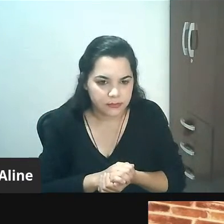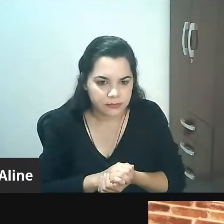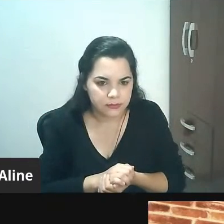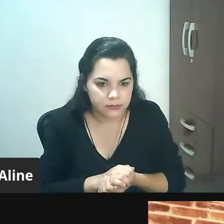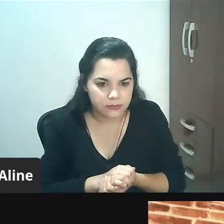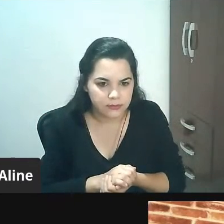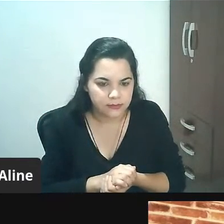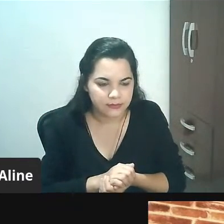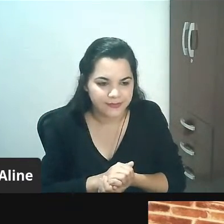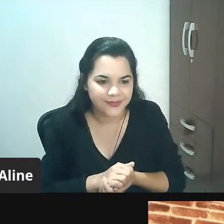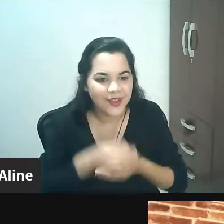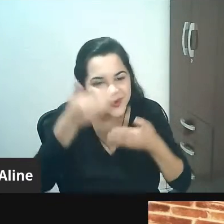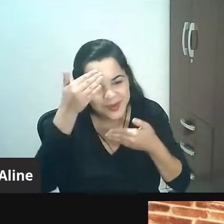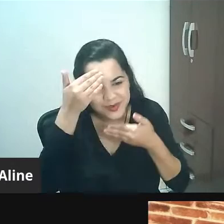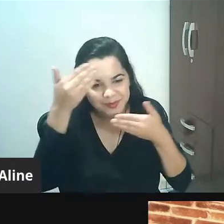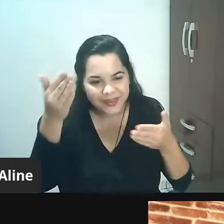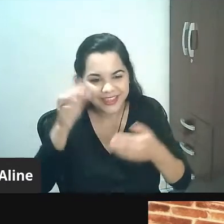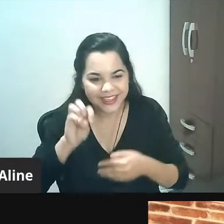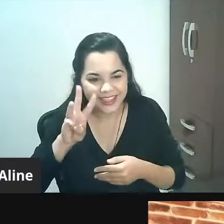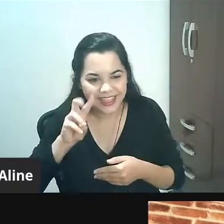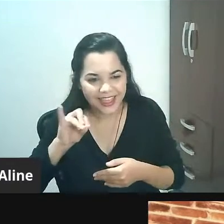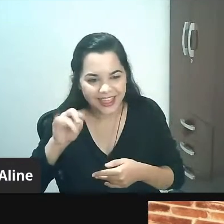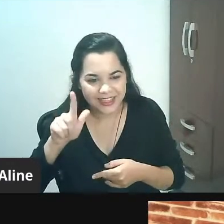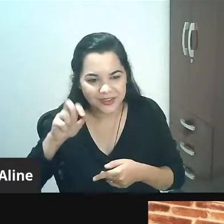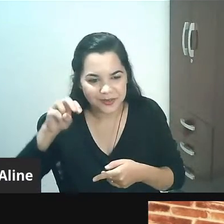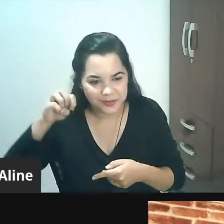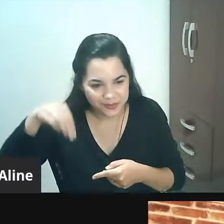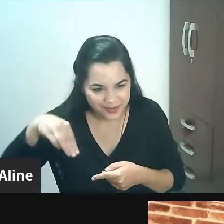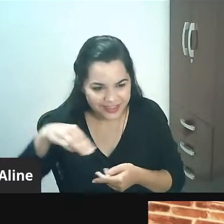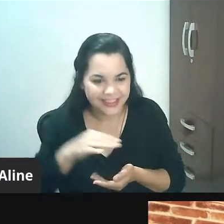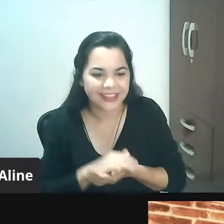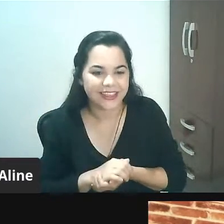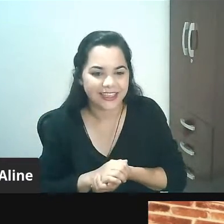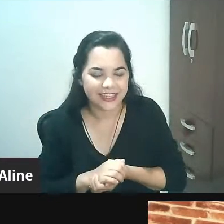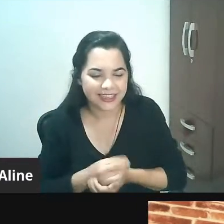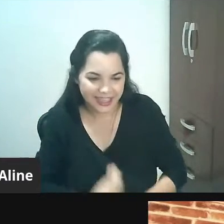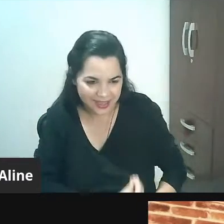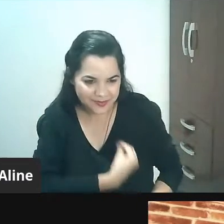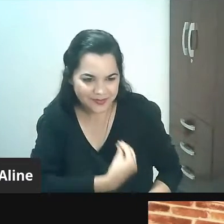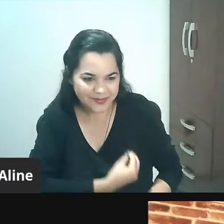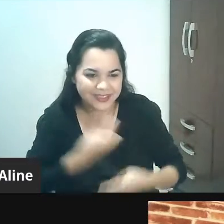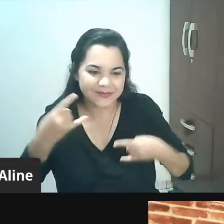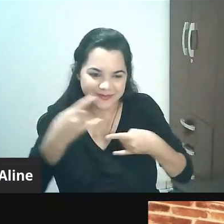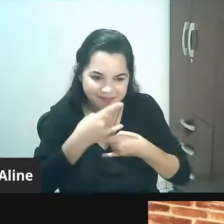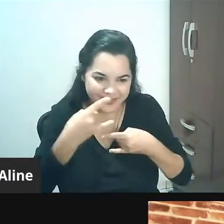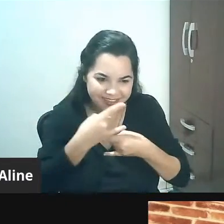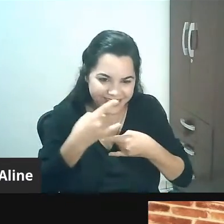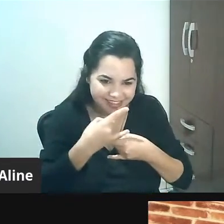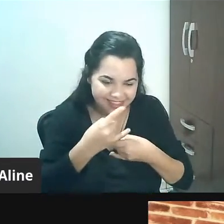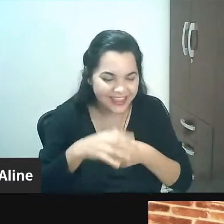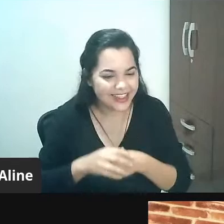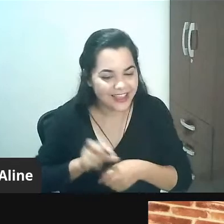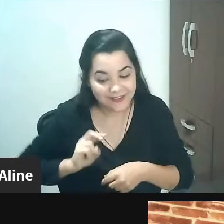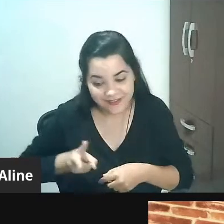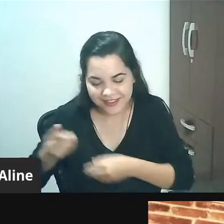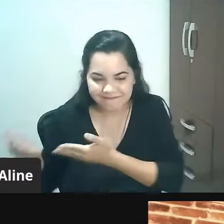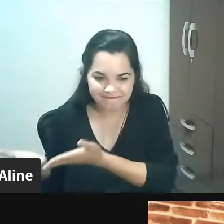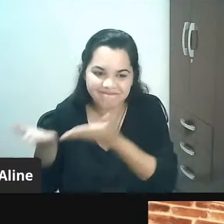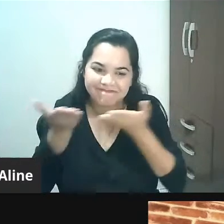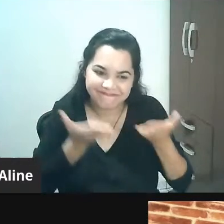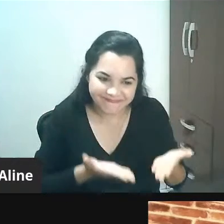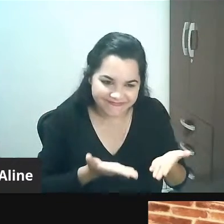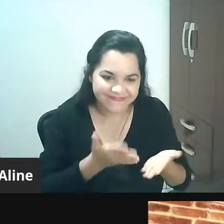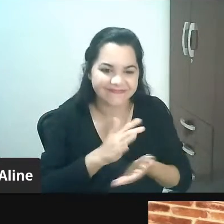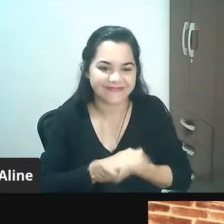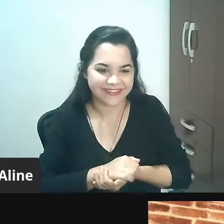William mais uma vez muito obrigada por estar aqui por ter participado dessa noite conosco você é sempre bem-vindo a